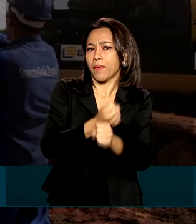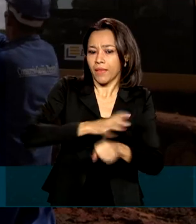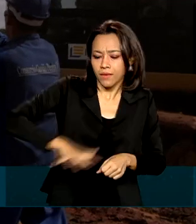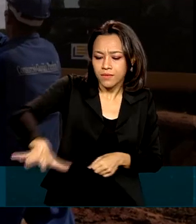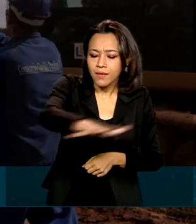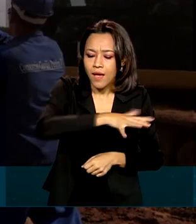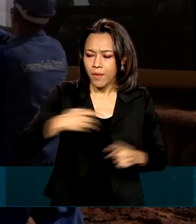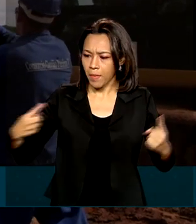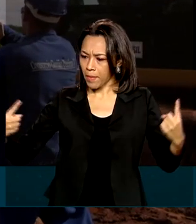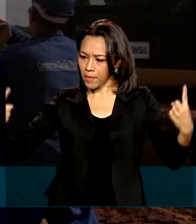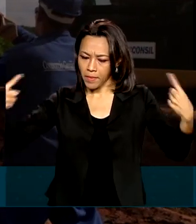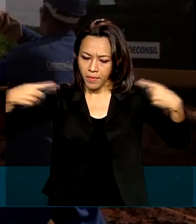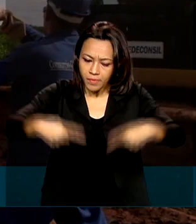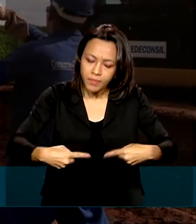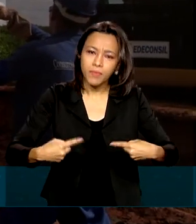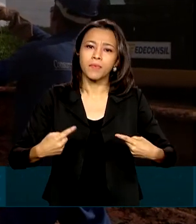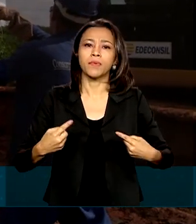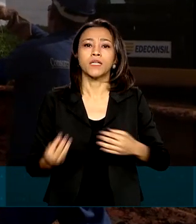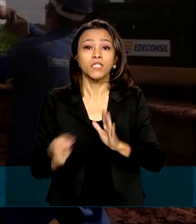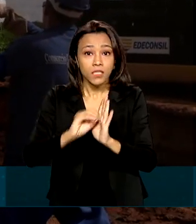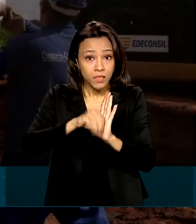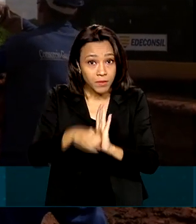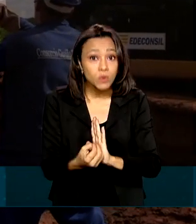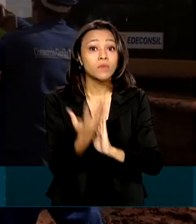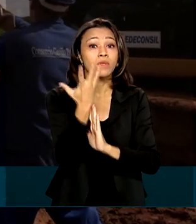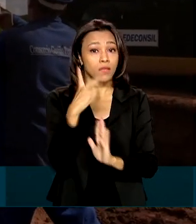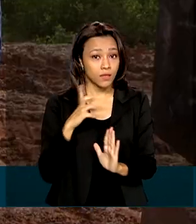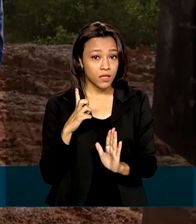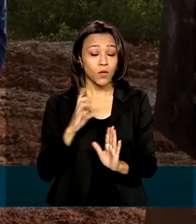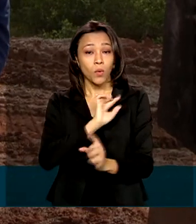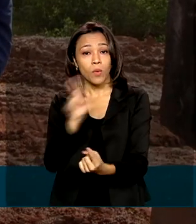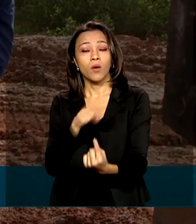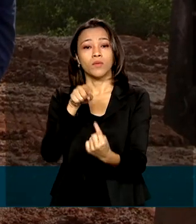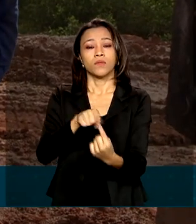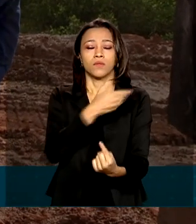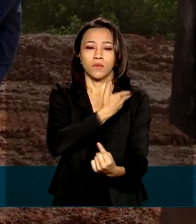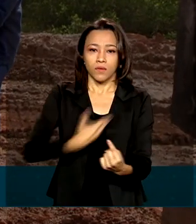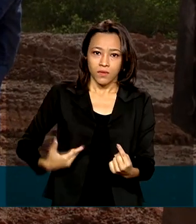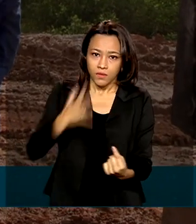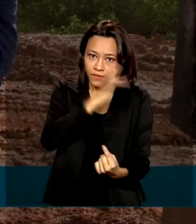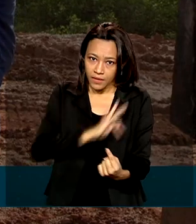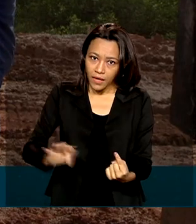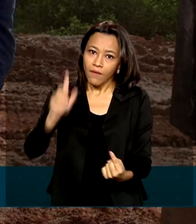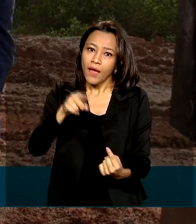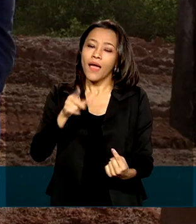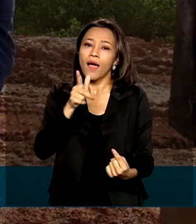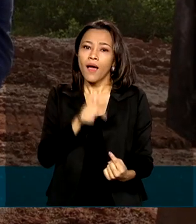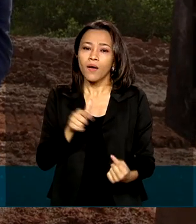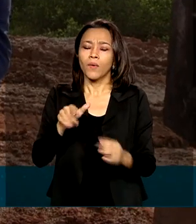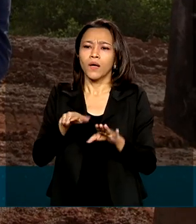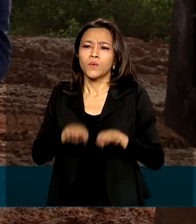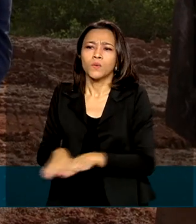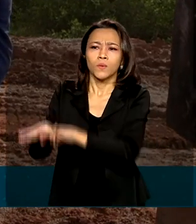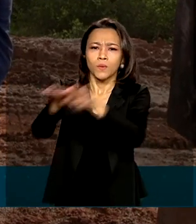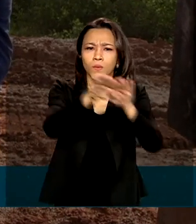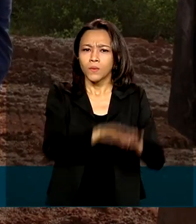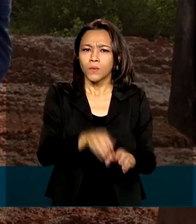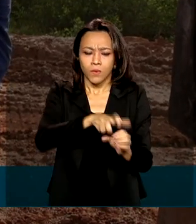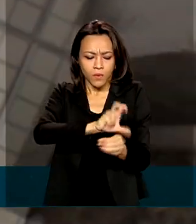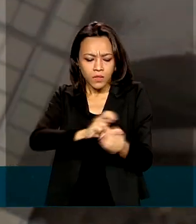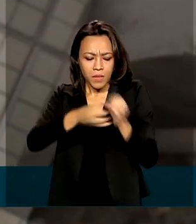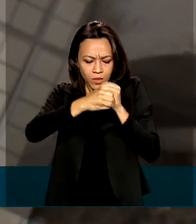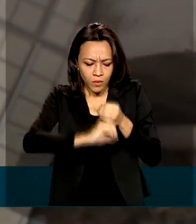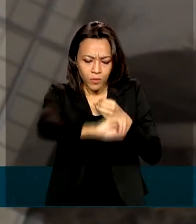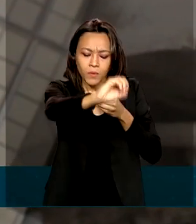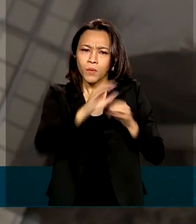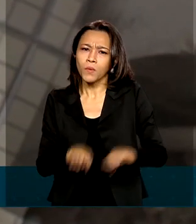competitividade e sustentabilidade. A meta do governo federal é garantir a universalização do saneamento até 2033,